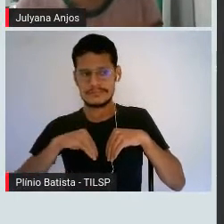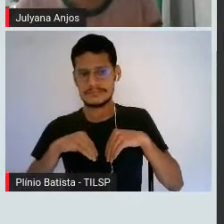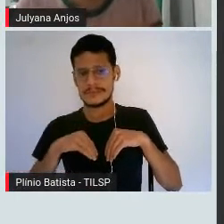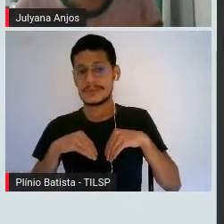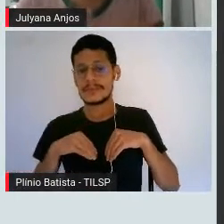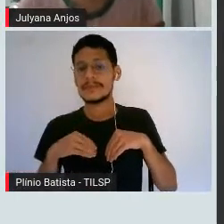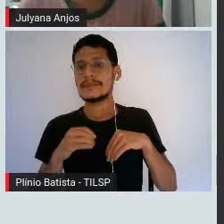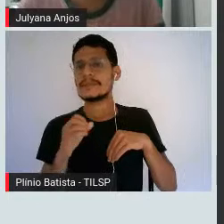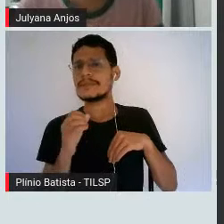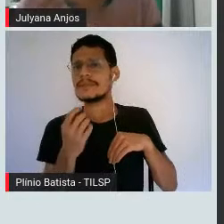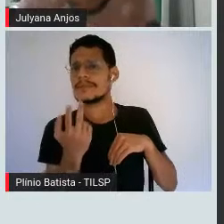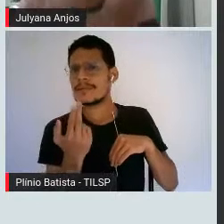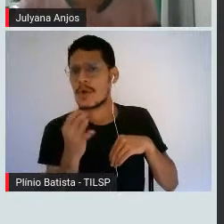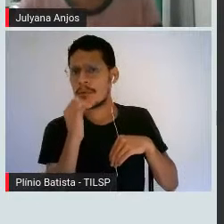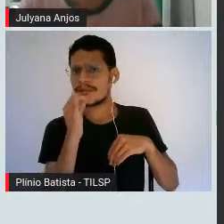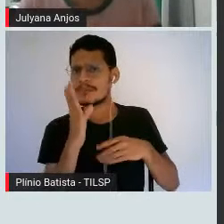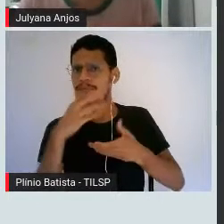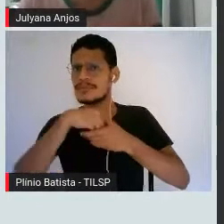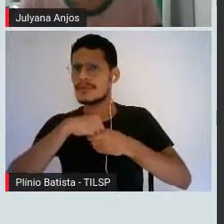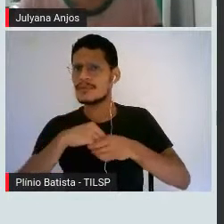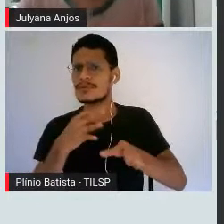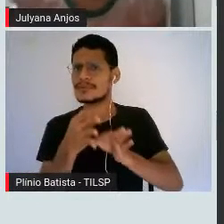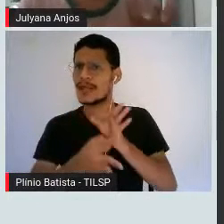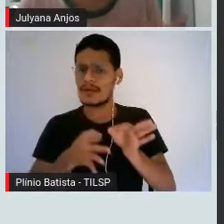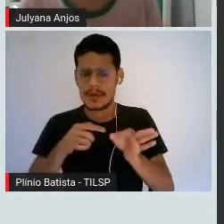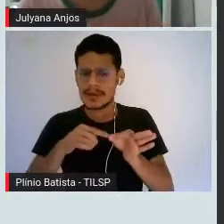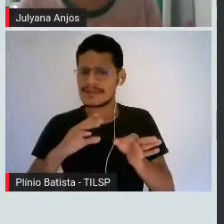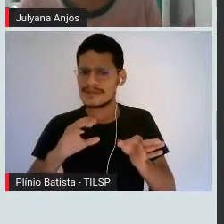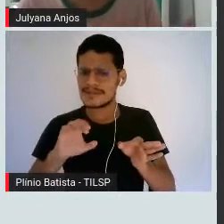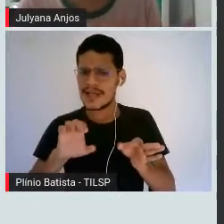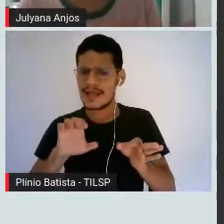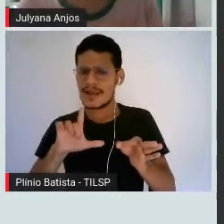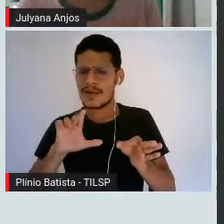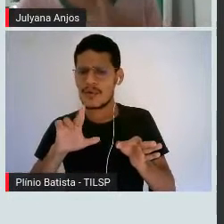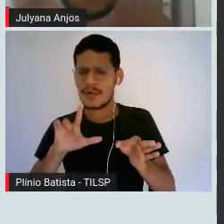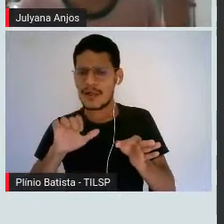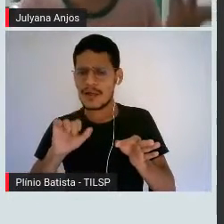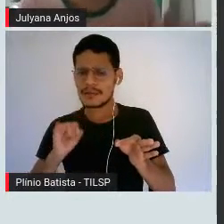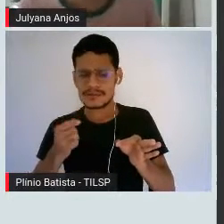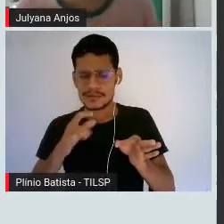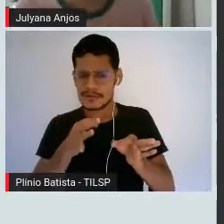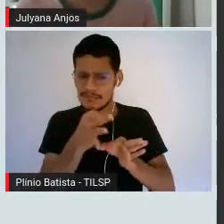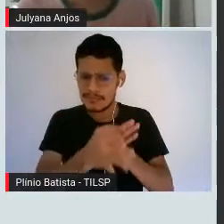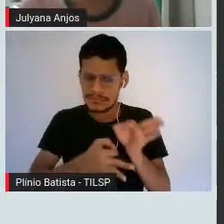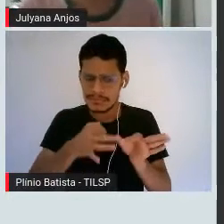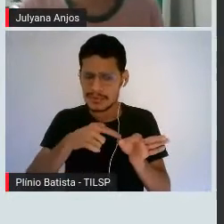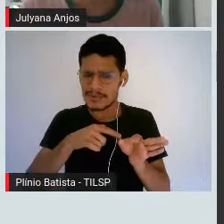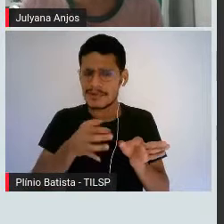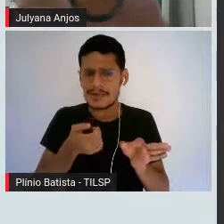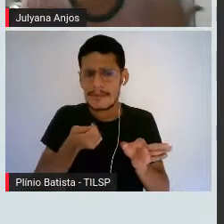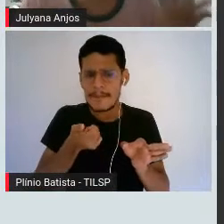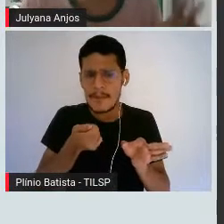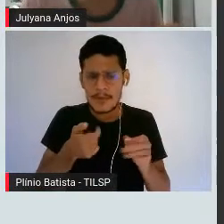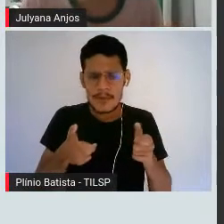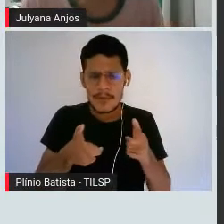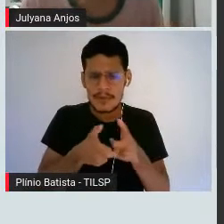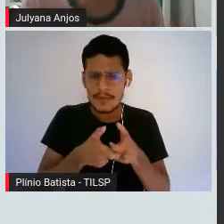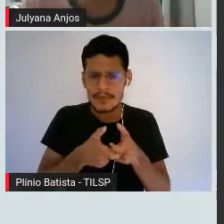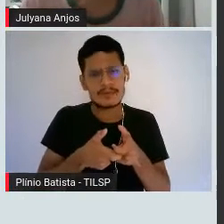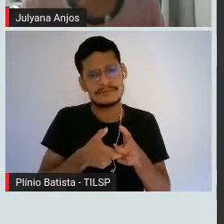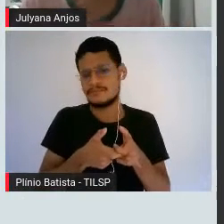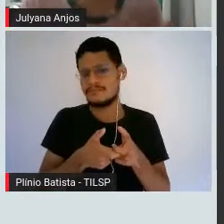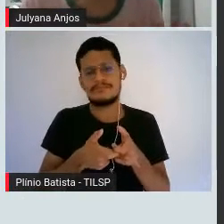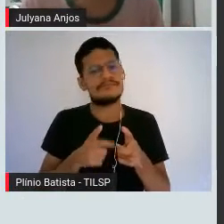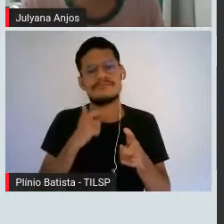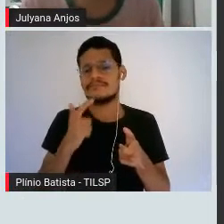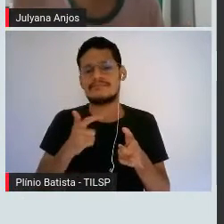entrasse do mesmo jeito nas nossas células, que são muito pequenas. Então, isso não daria muito certo, as nossas células iriam ficar sobrecarregadas e elas não conseguiriam